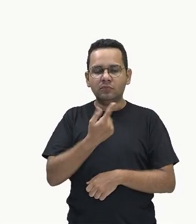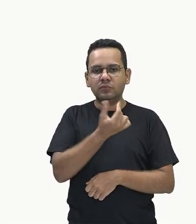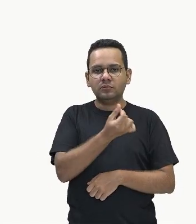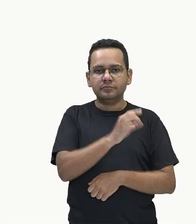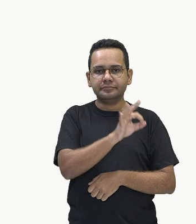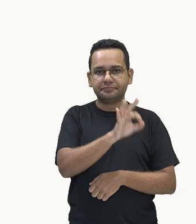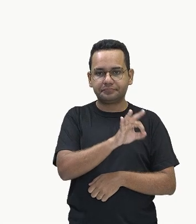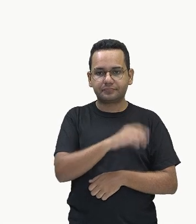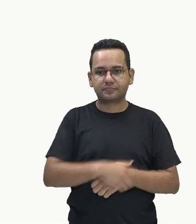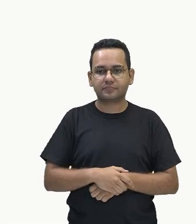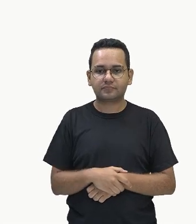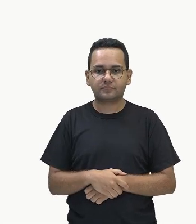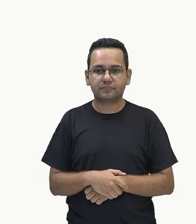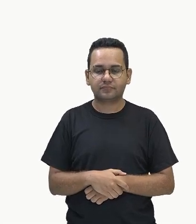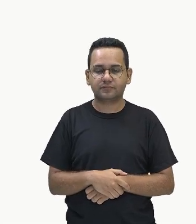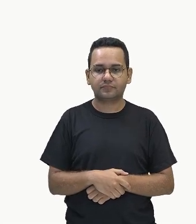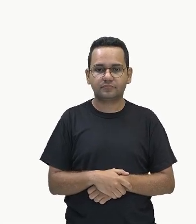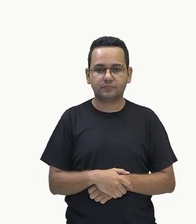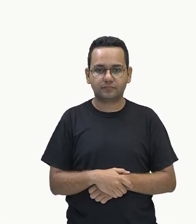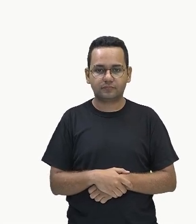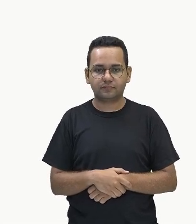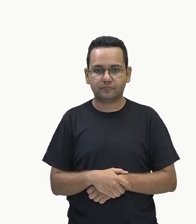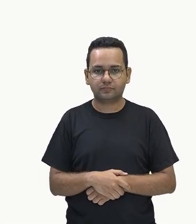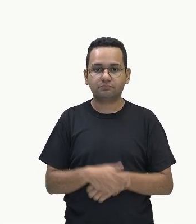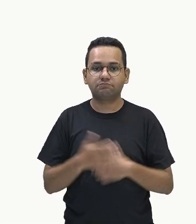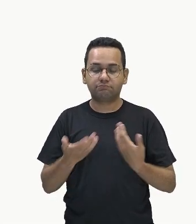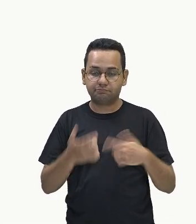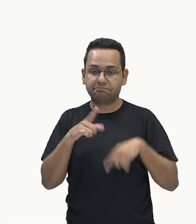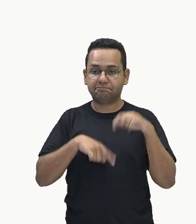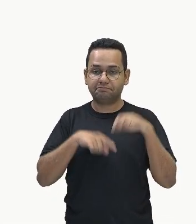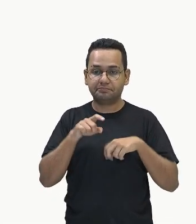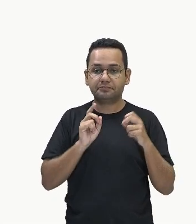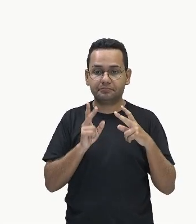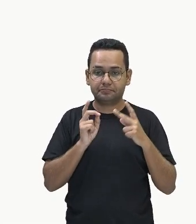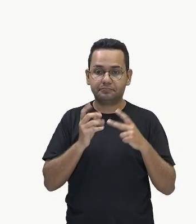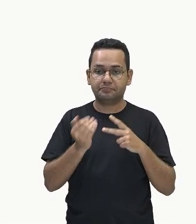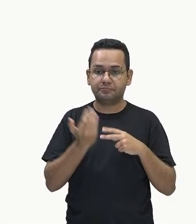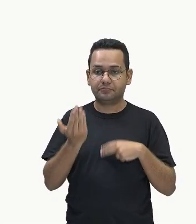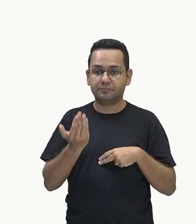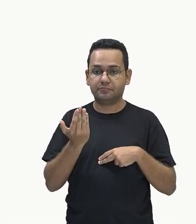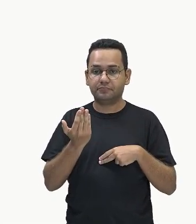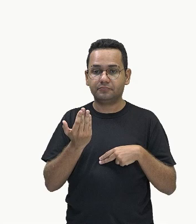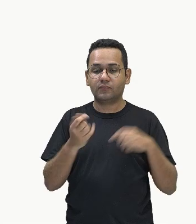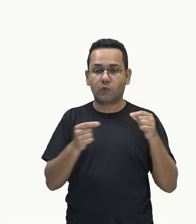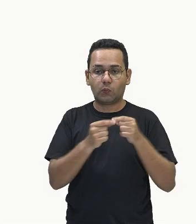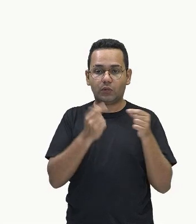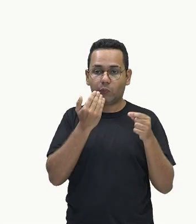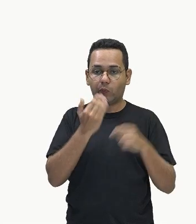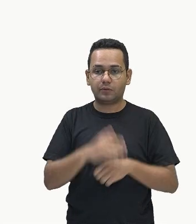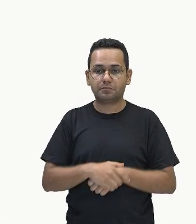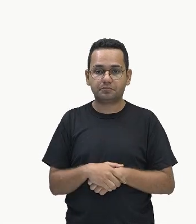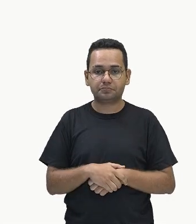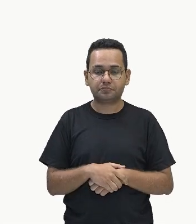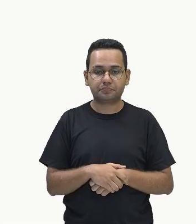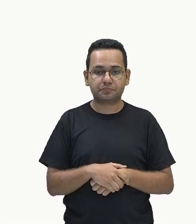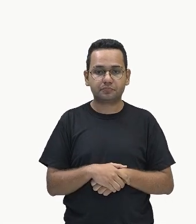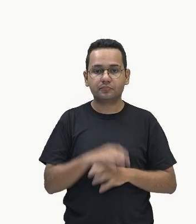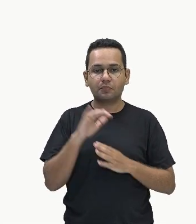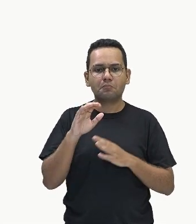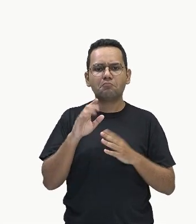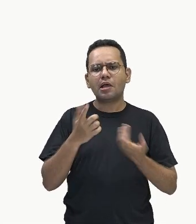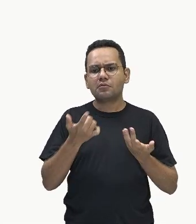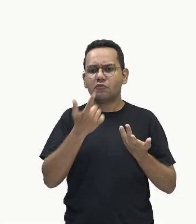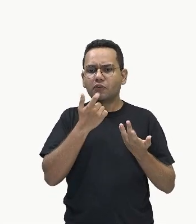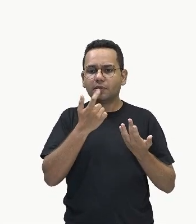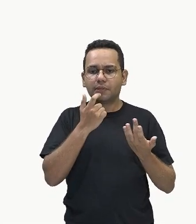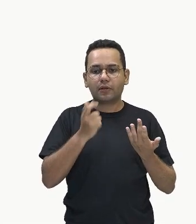26%. Então, 26% da exportação anual dessa empresa foi de alimentos. E aí, o nosso verde aqui, que